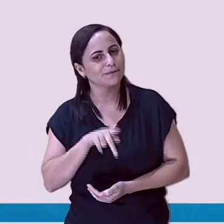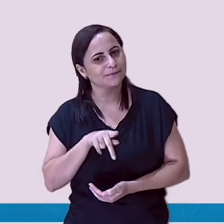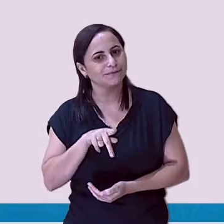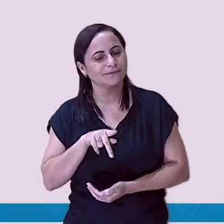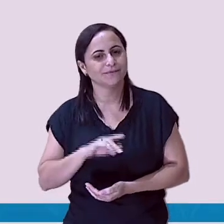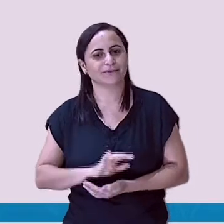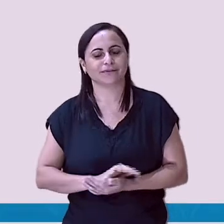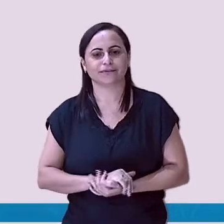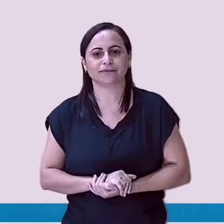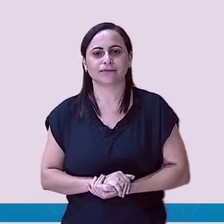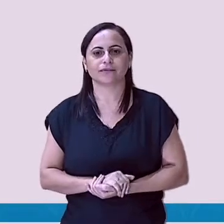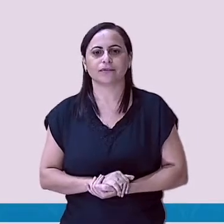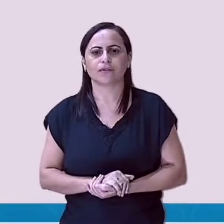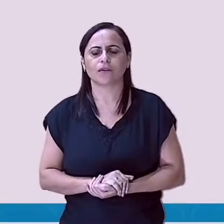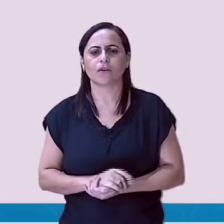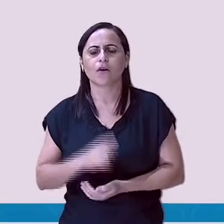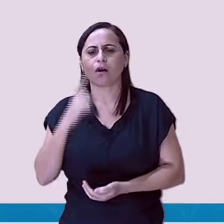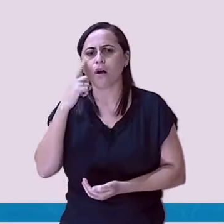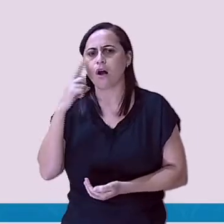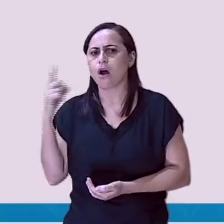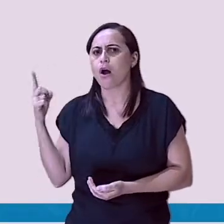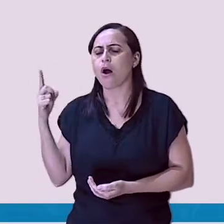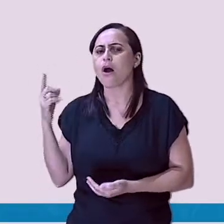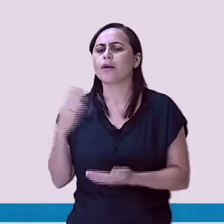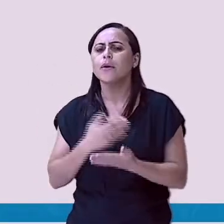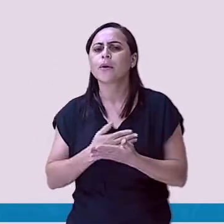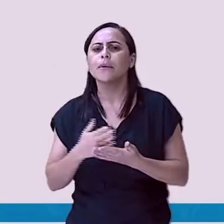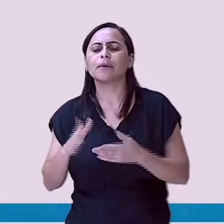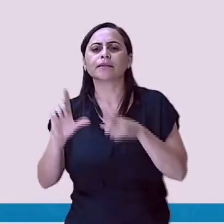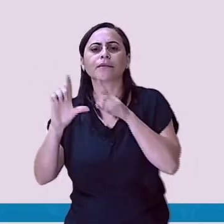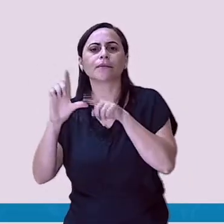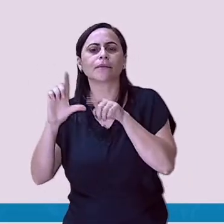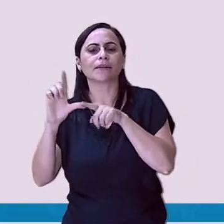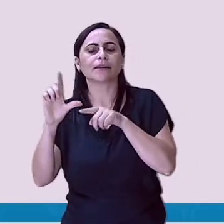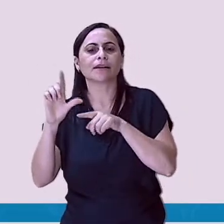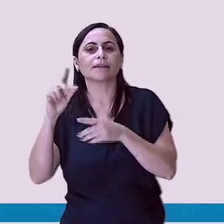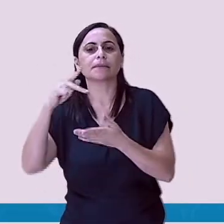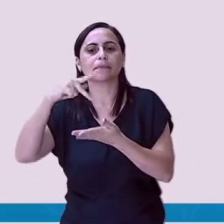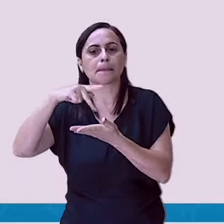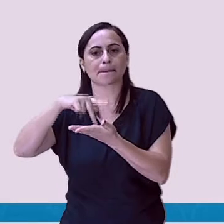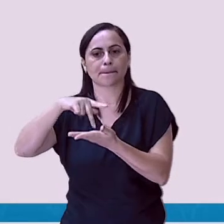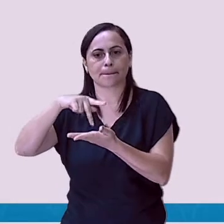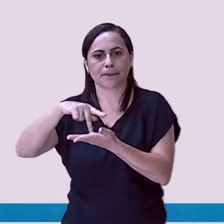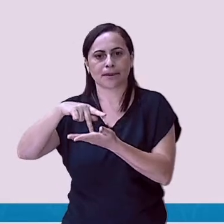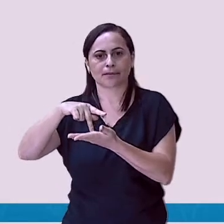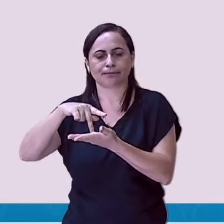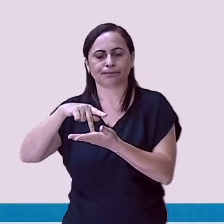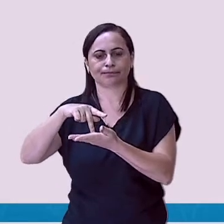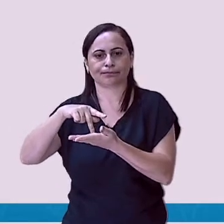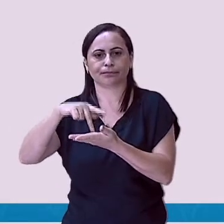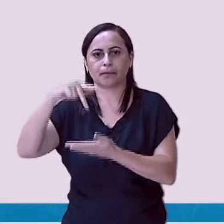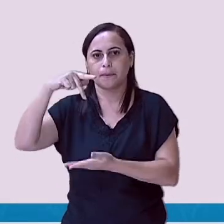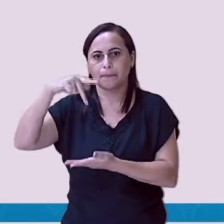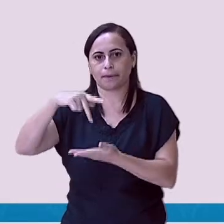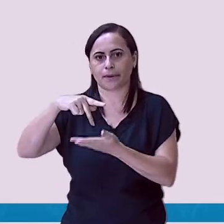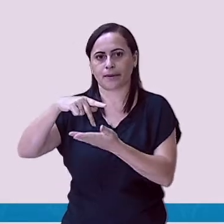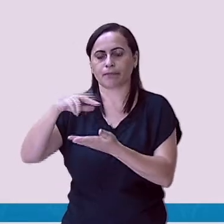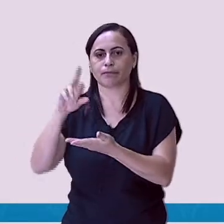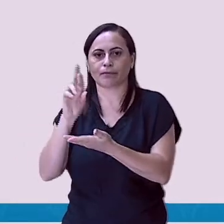Professora. Olha! A professora começa com a letra P. Está faltando aqui o R.